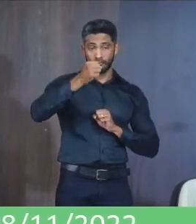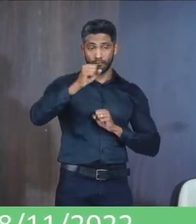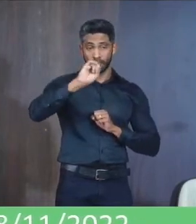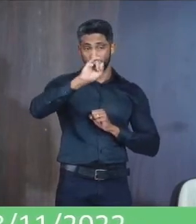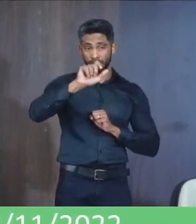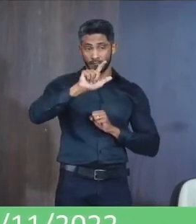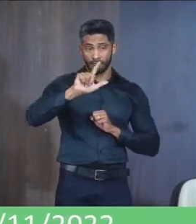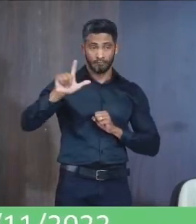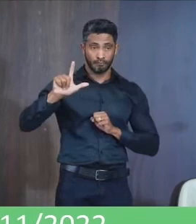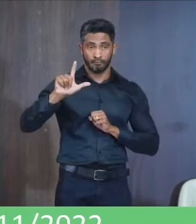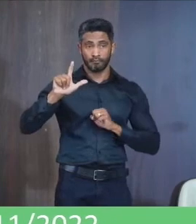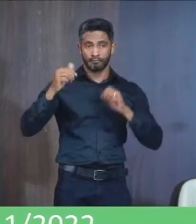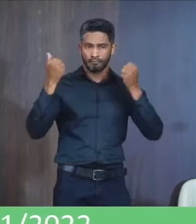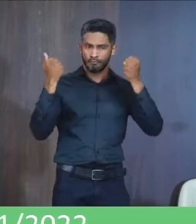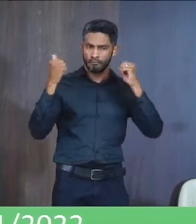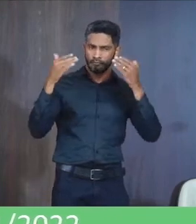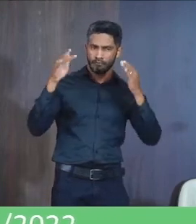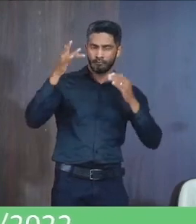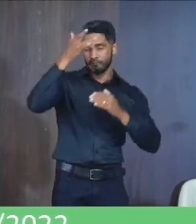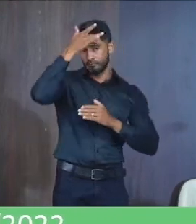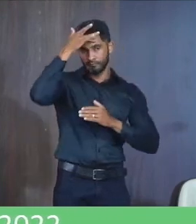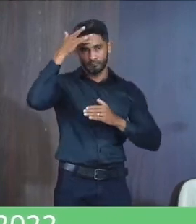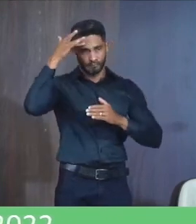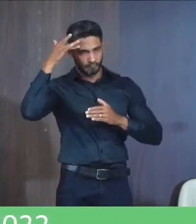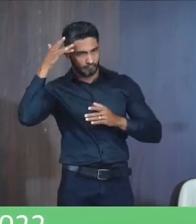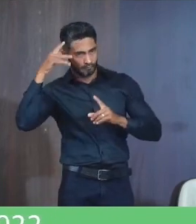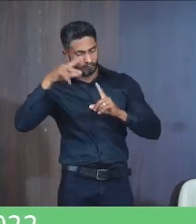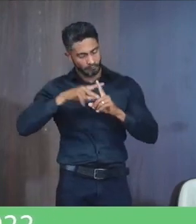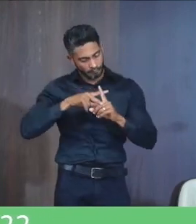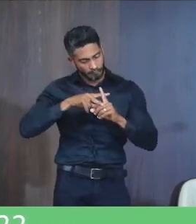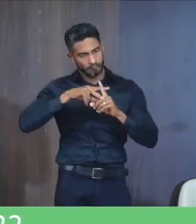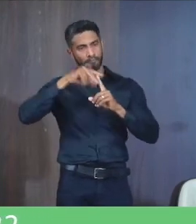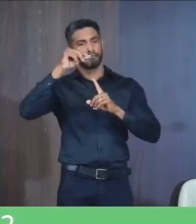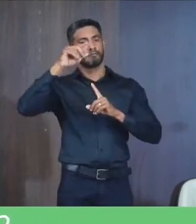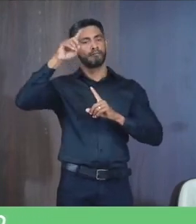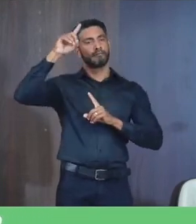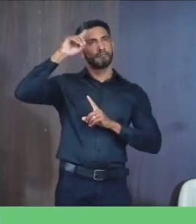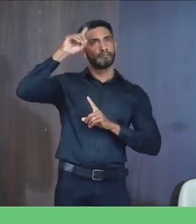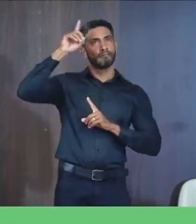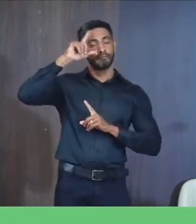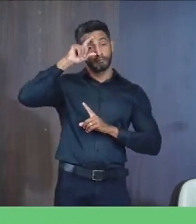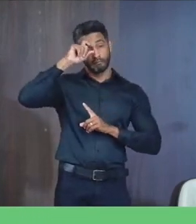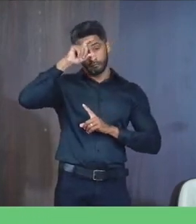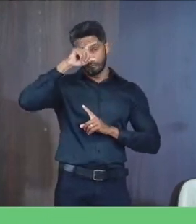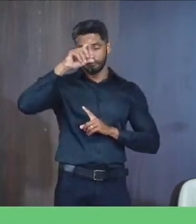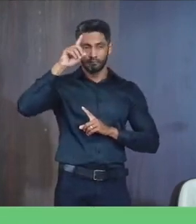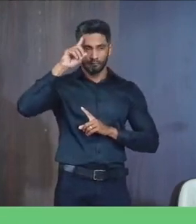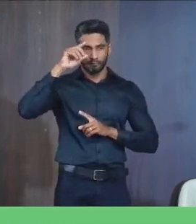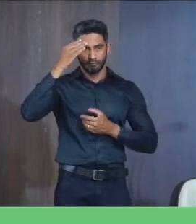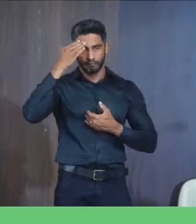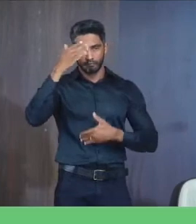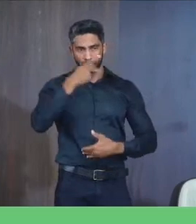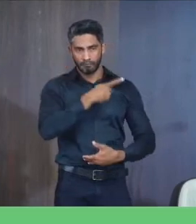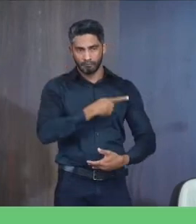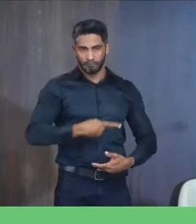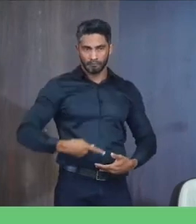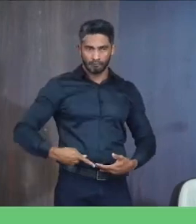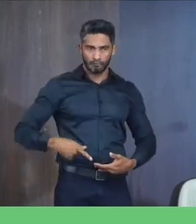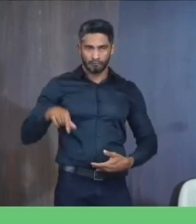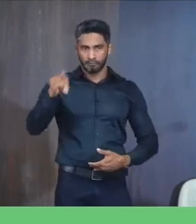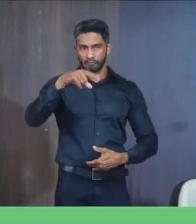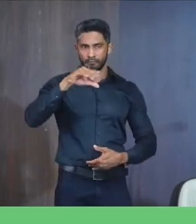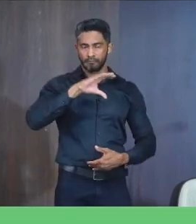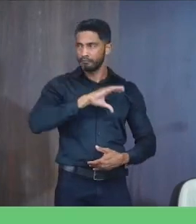Fazer homenagem A todos aqueles Que superaram A dificuldade Do dia a dia Que são muitos Obrigado Senhor presidente Demais